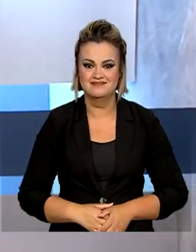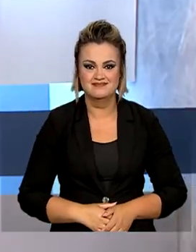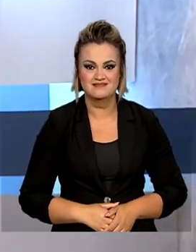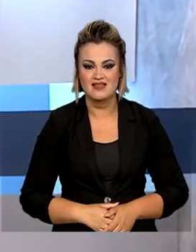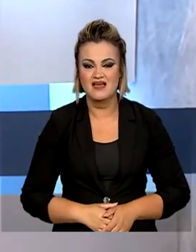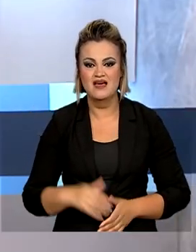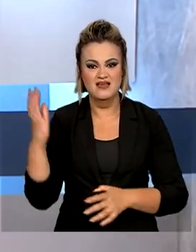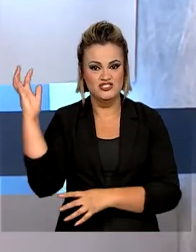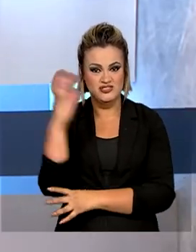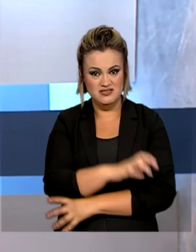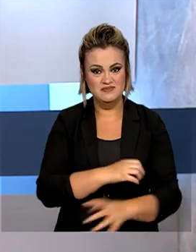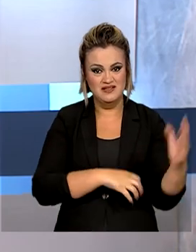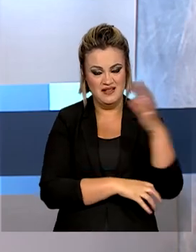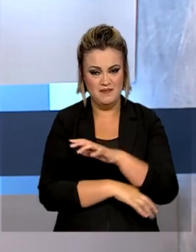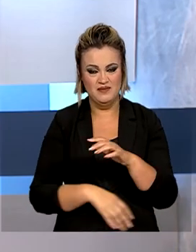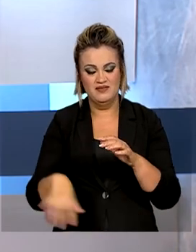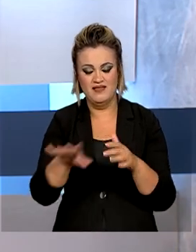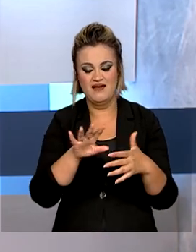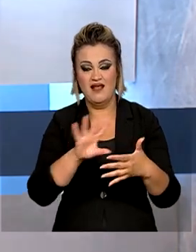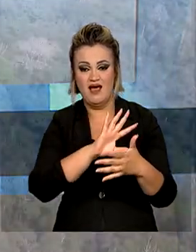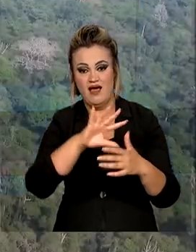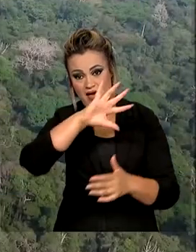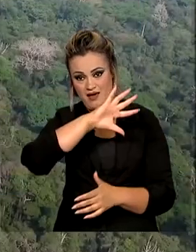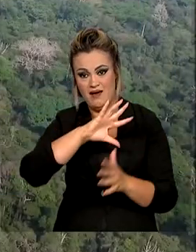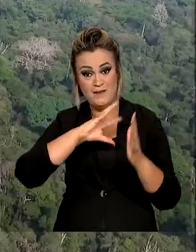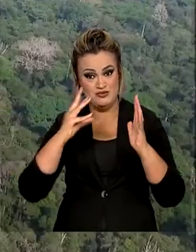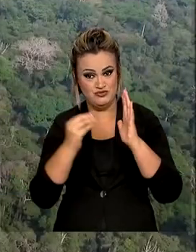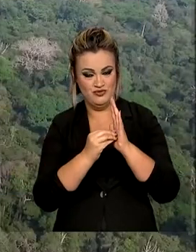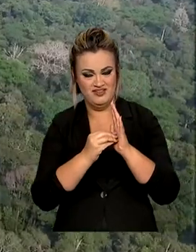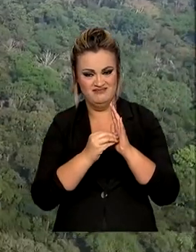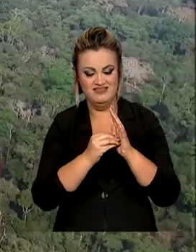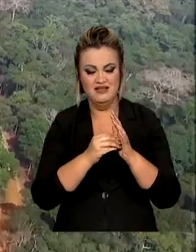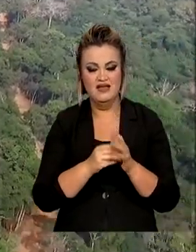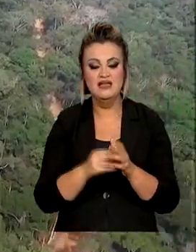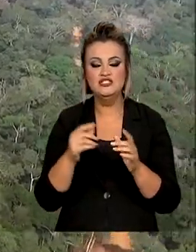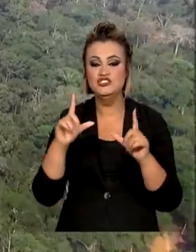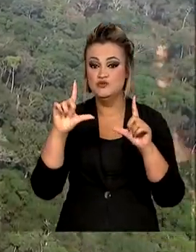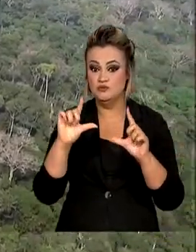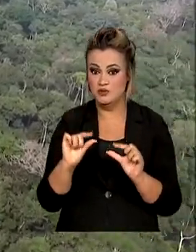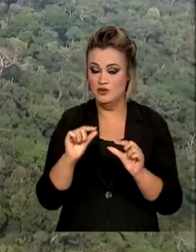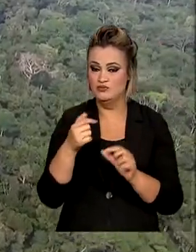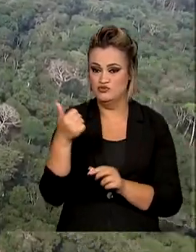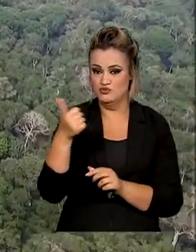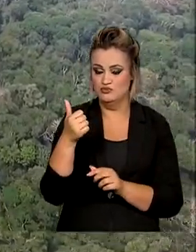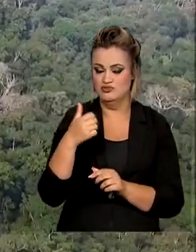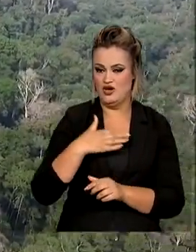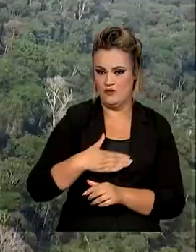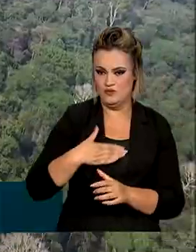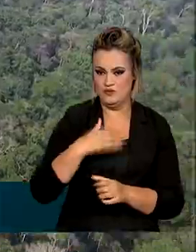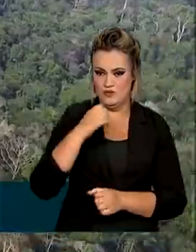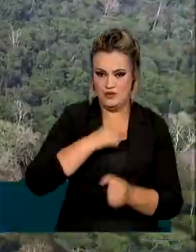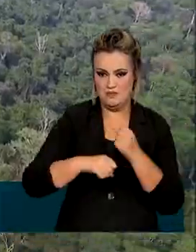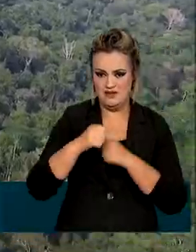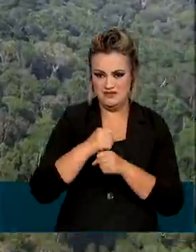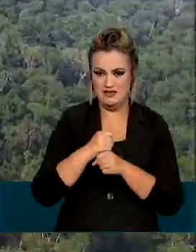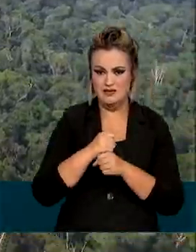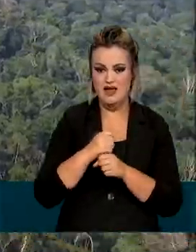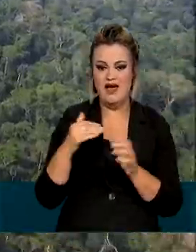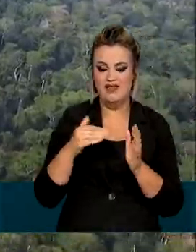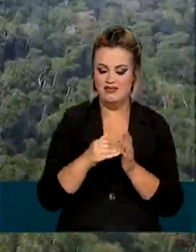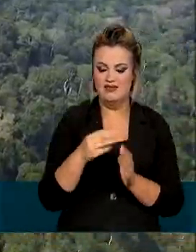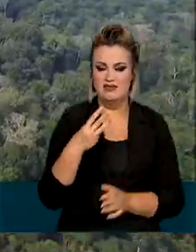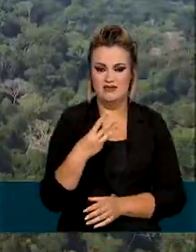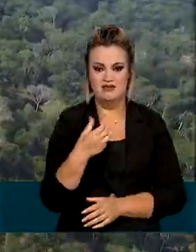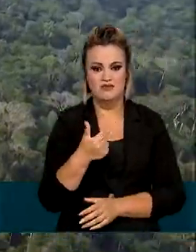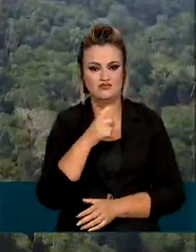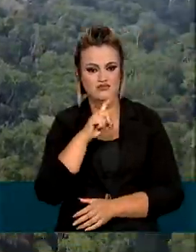O desmatamento na Amazônia Legal caiu entre 1º de agosto de 2021 e 31 de julho deste